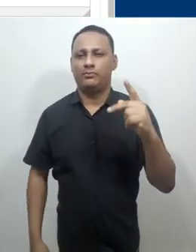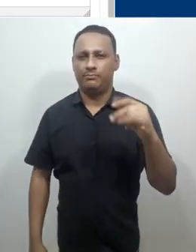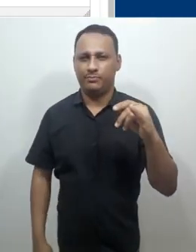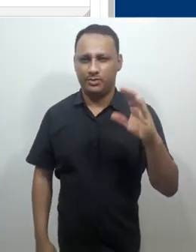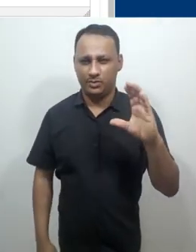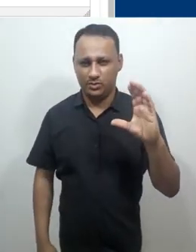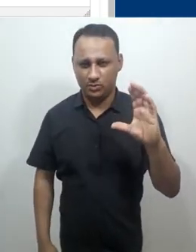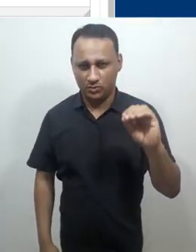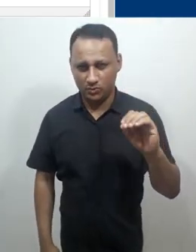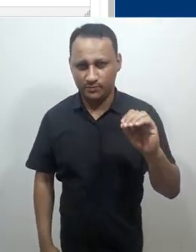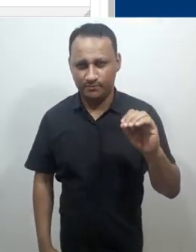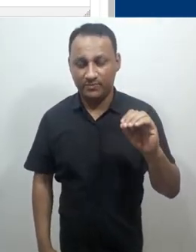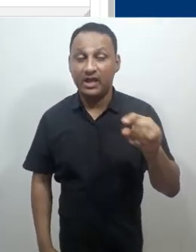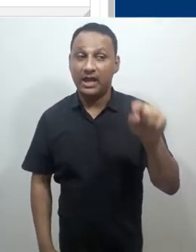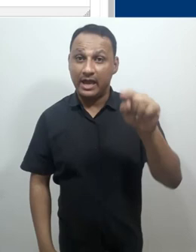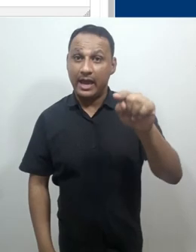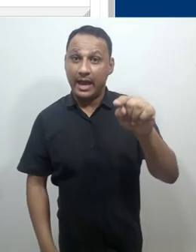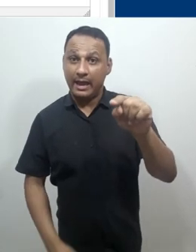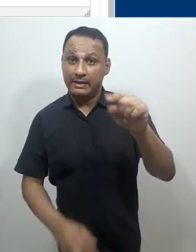uma mensagem.